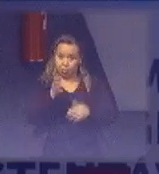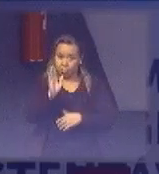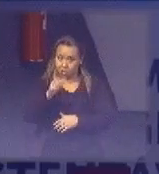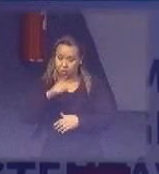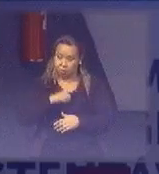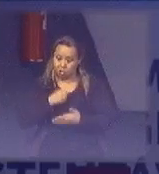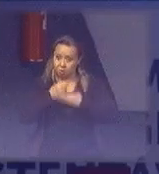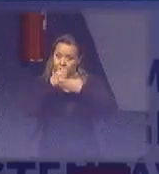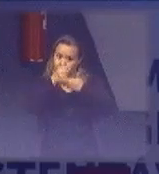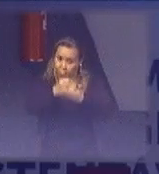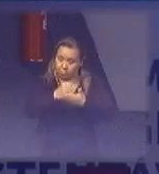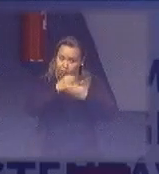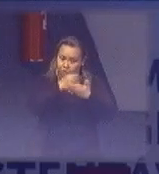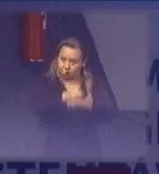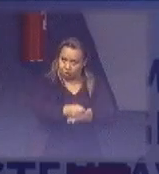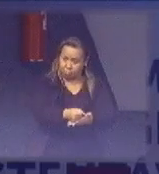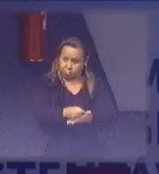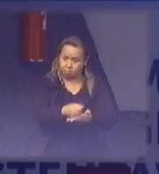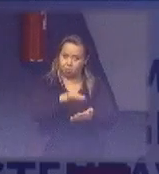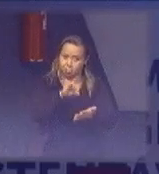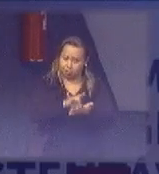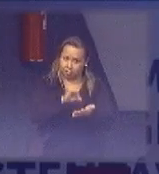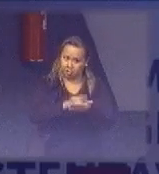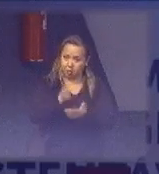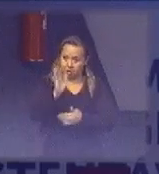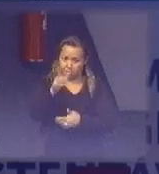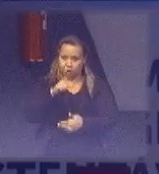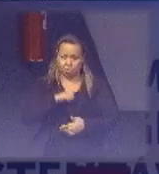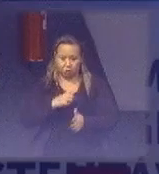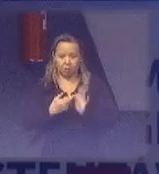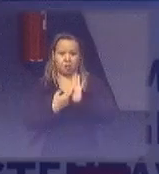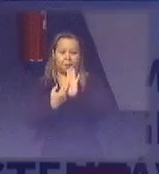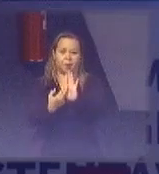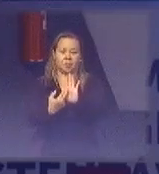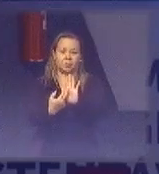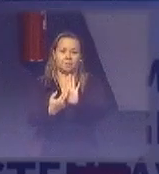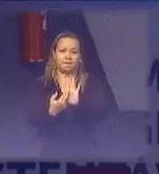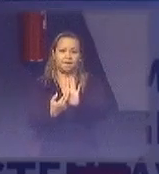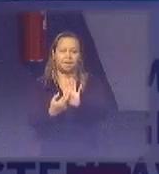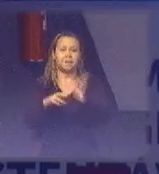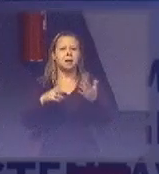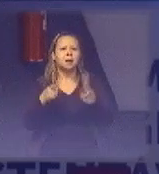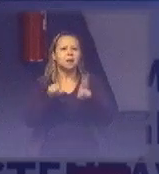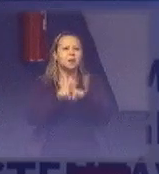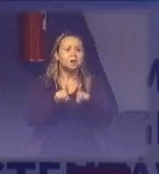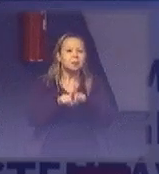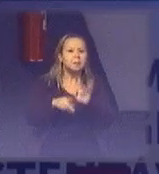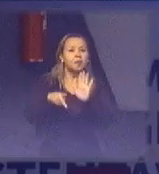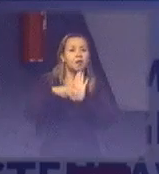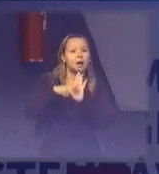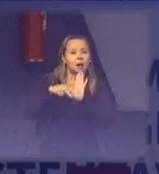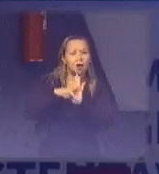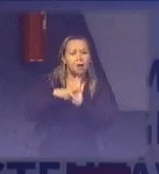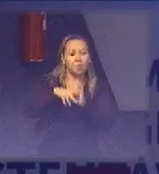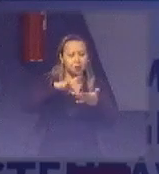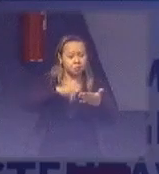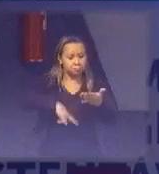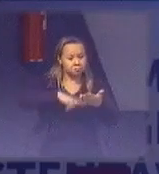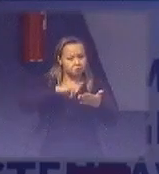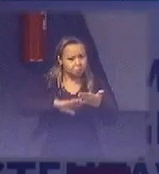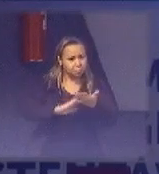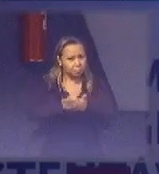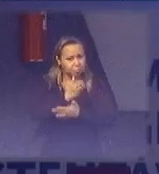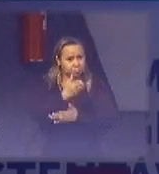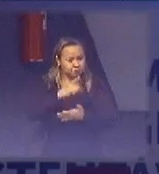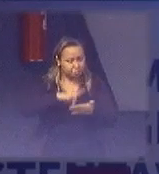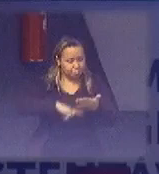contribuição considerável, porque já vai ter uma referência. E também a própria minuta de convênio. Nós estamos